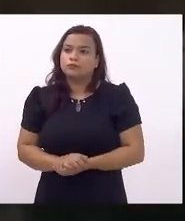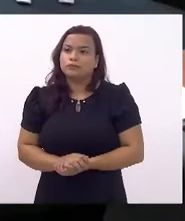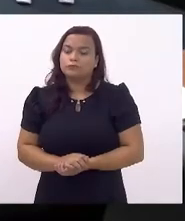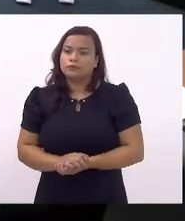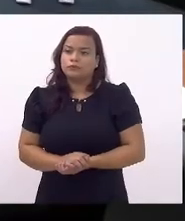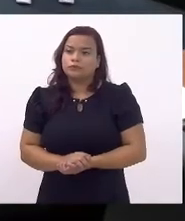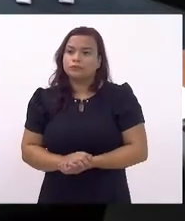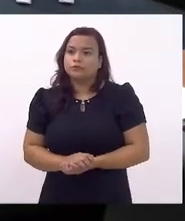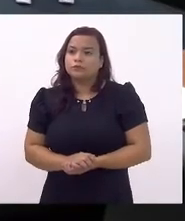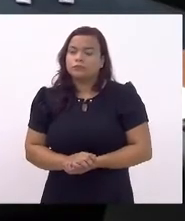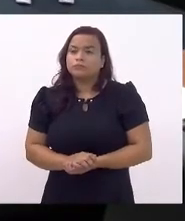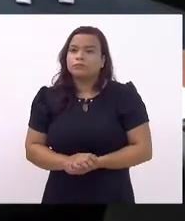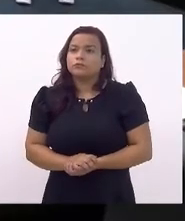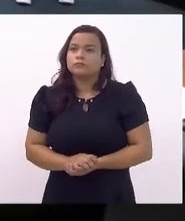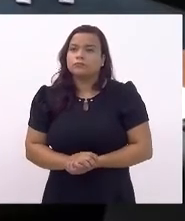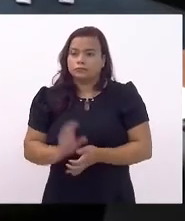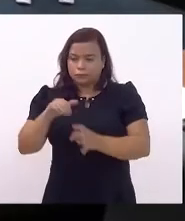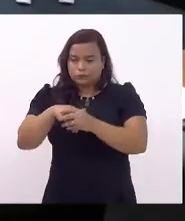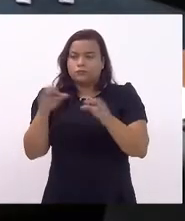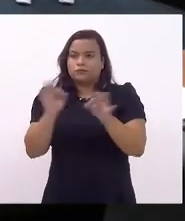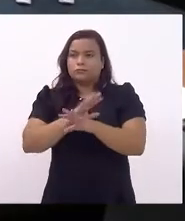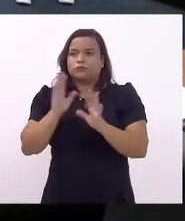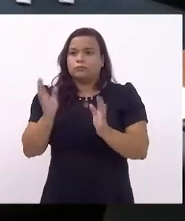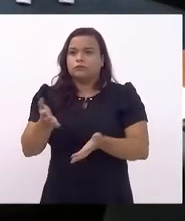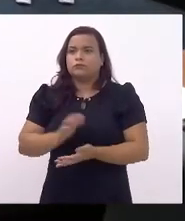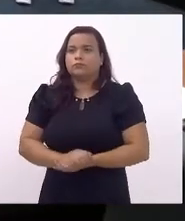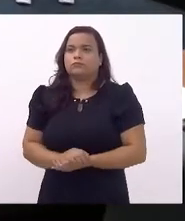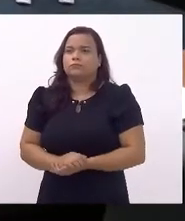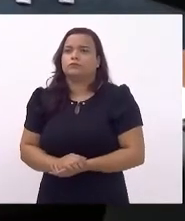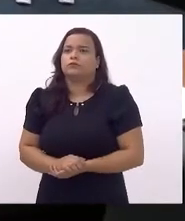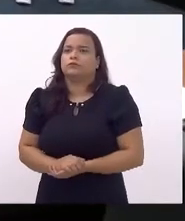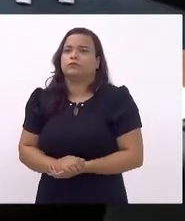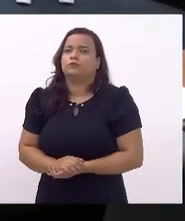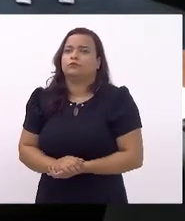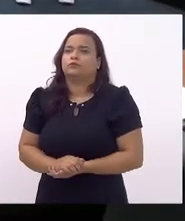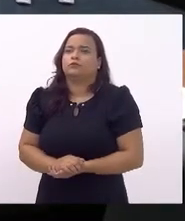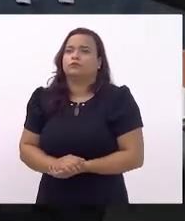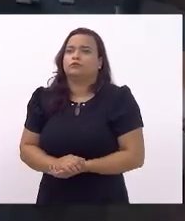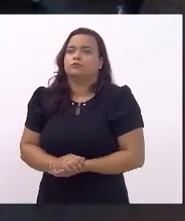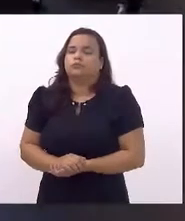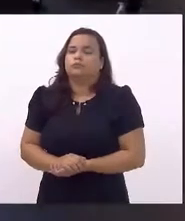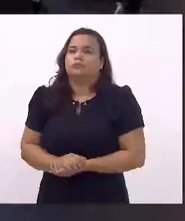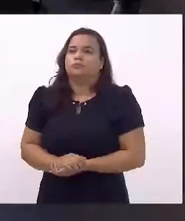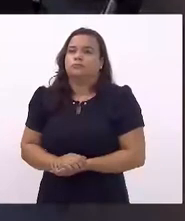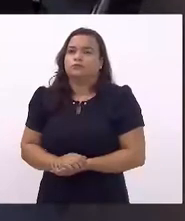Deputado Marcos Milho, presente, já votou. Deputado Marcos que não votou.